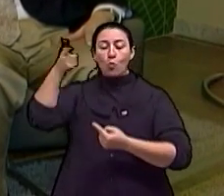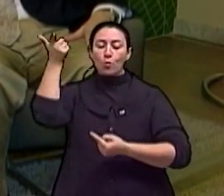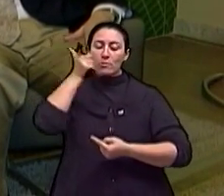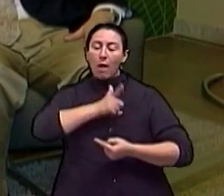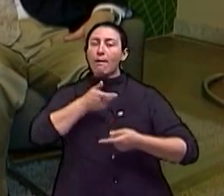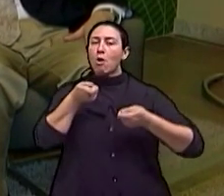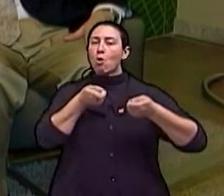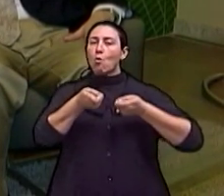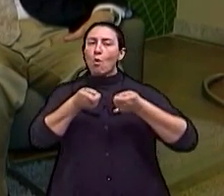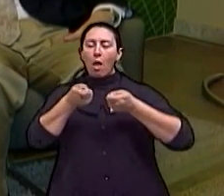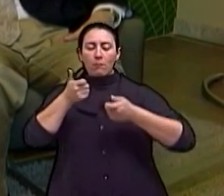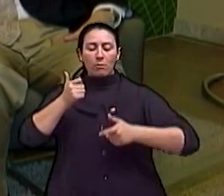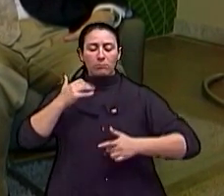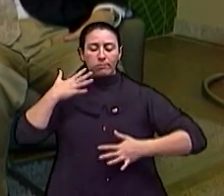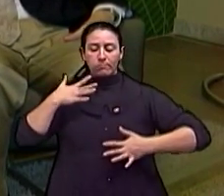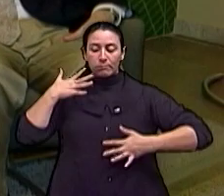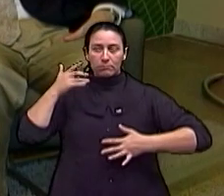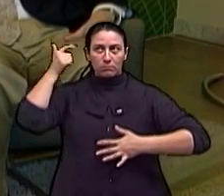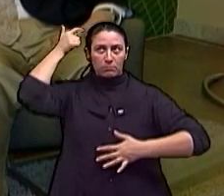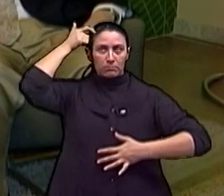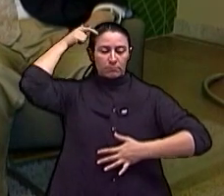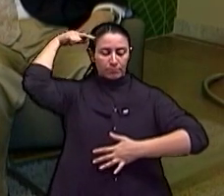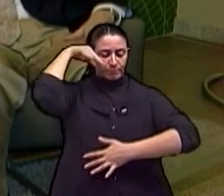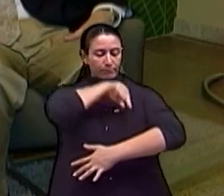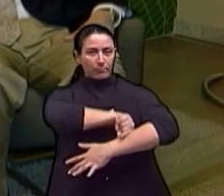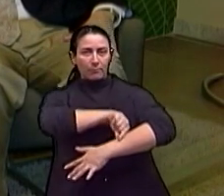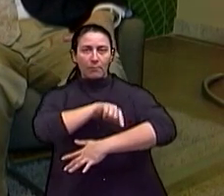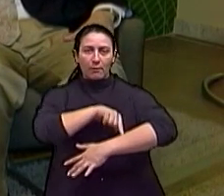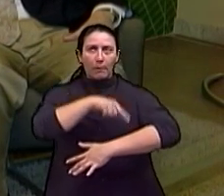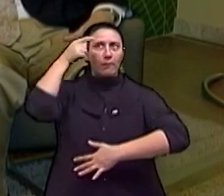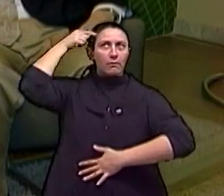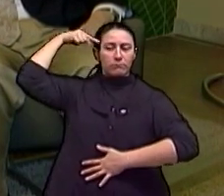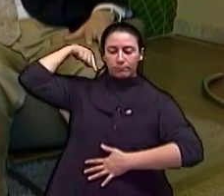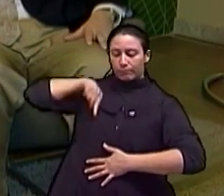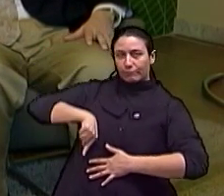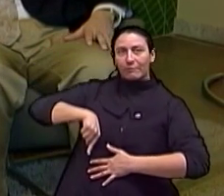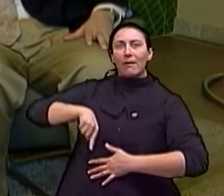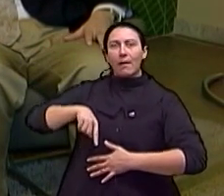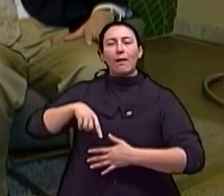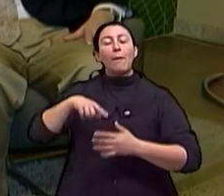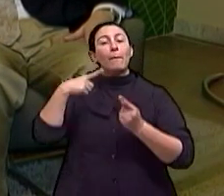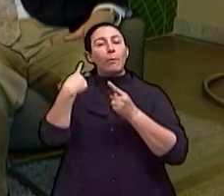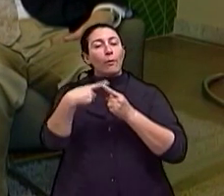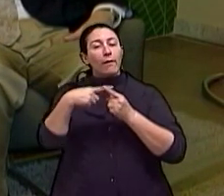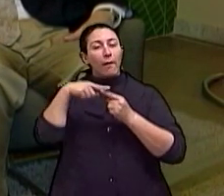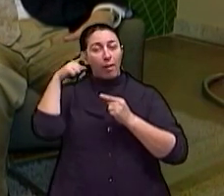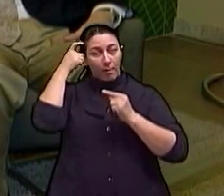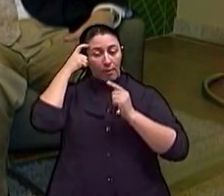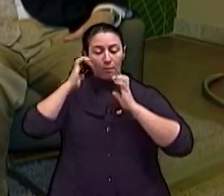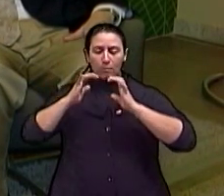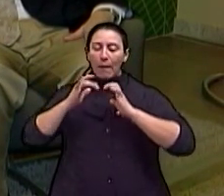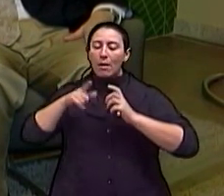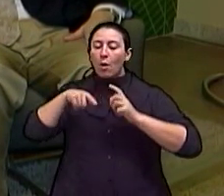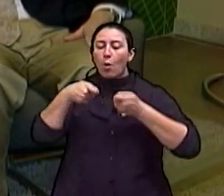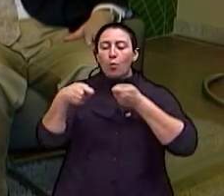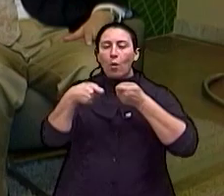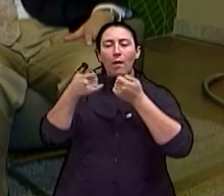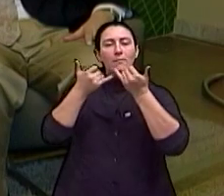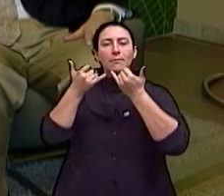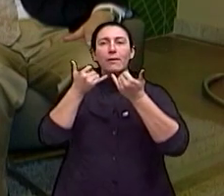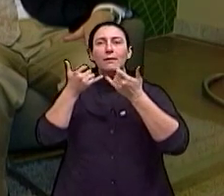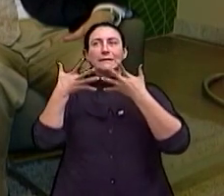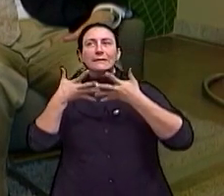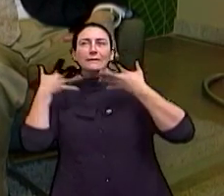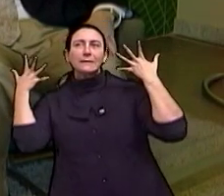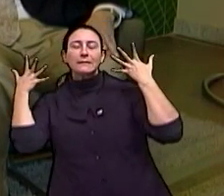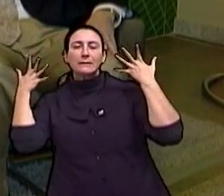movimentos em doenças como Parkinson's. Podemos colocar eletrodos em circuitos que controlam o ânimo, em